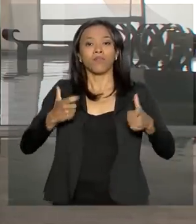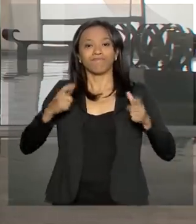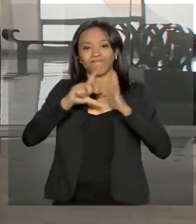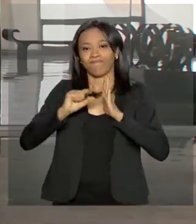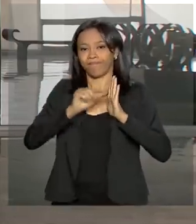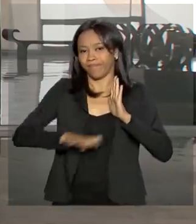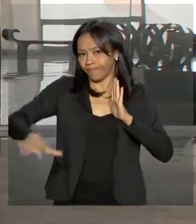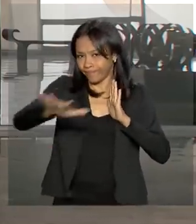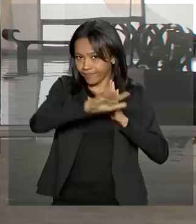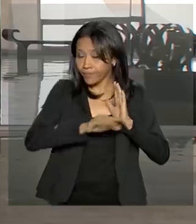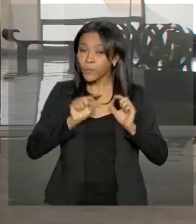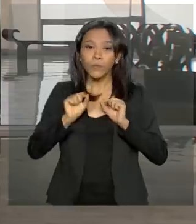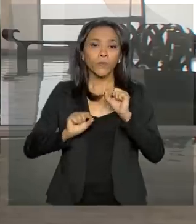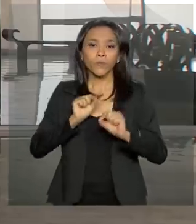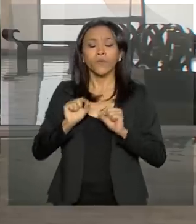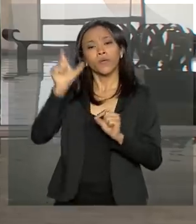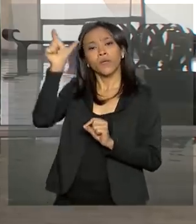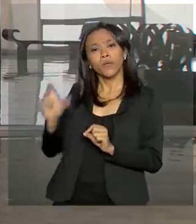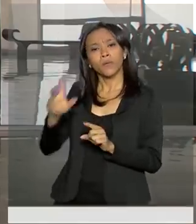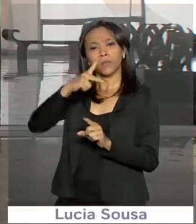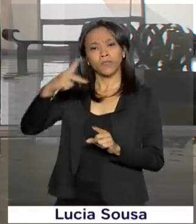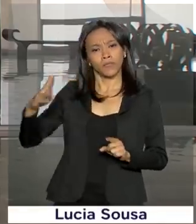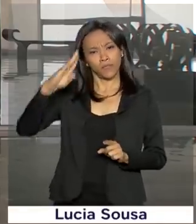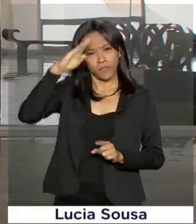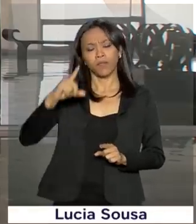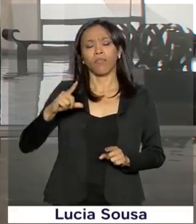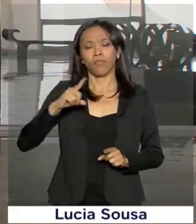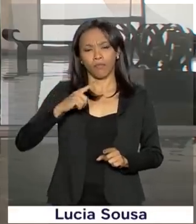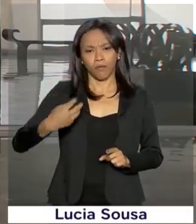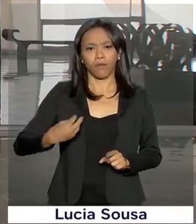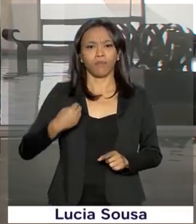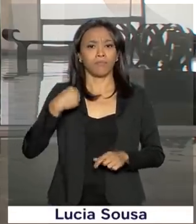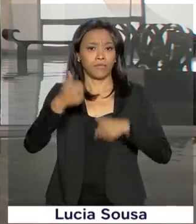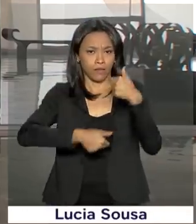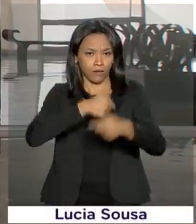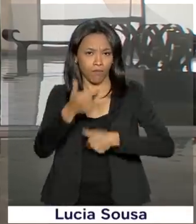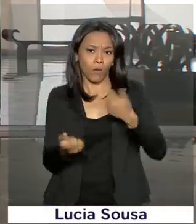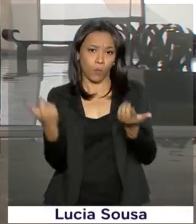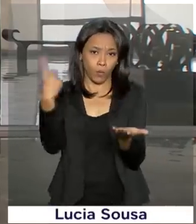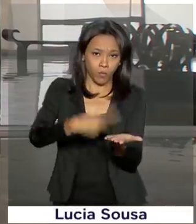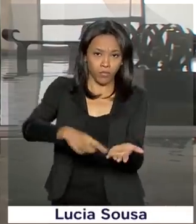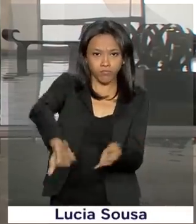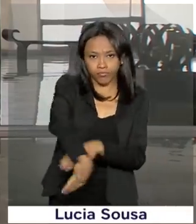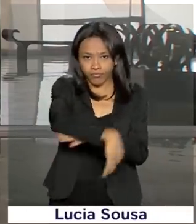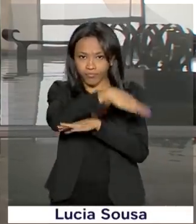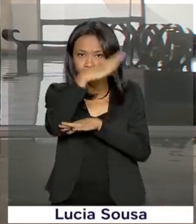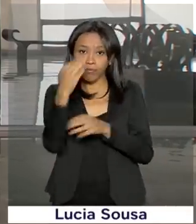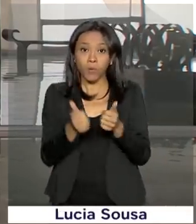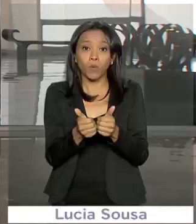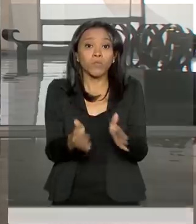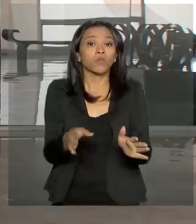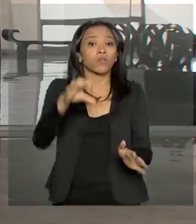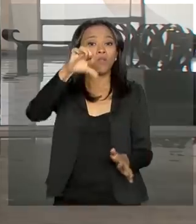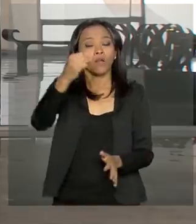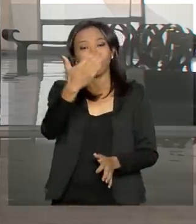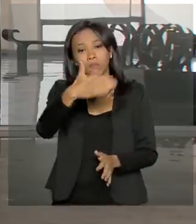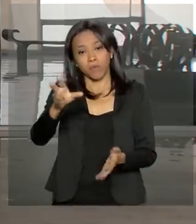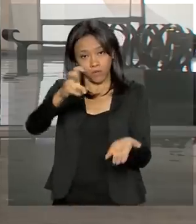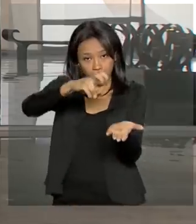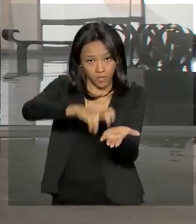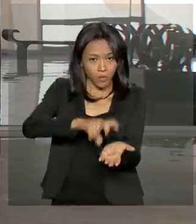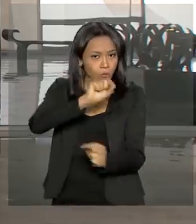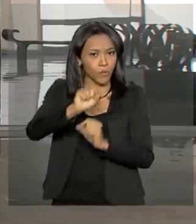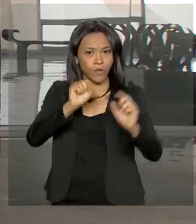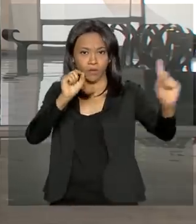presidente Jair Bolsonaro cumpre a agenda durante toda essa sexta-feira. Agenda que começou às 9h30 da manhã com um